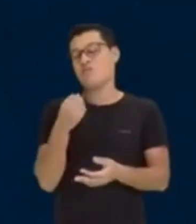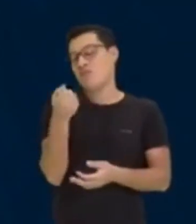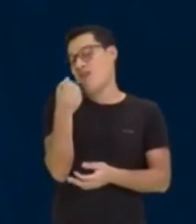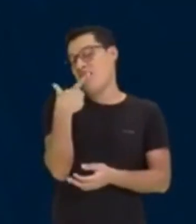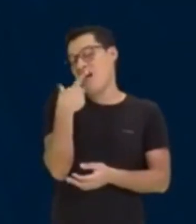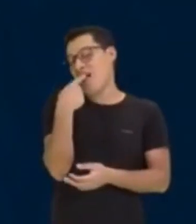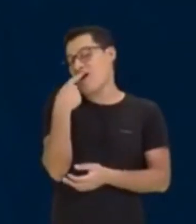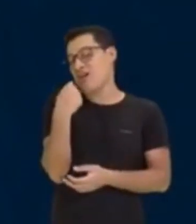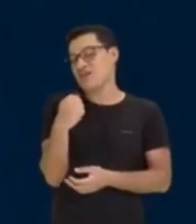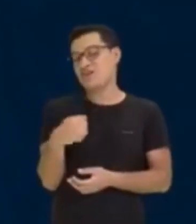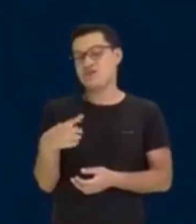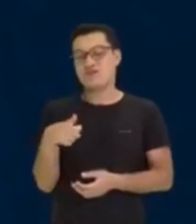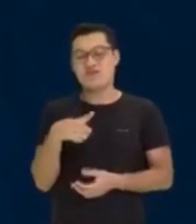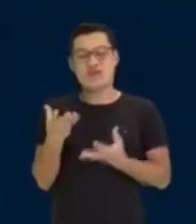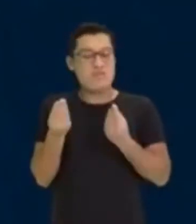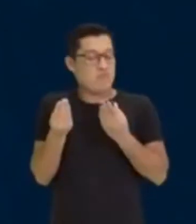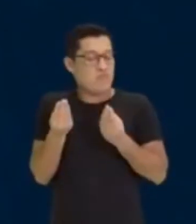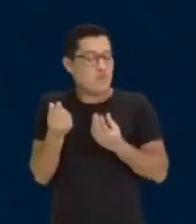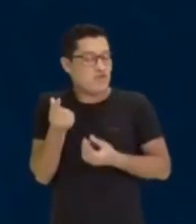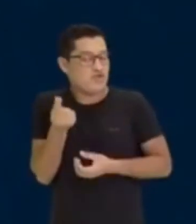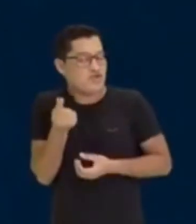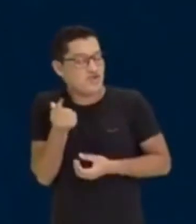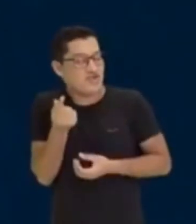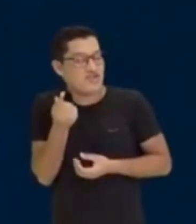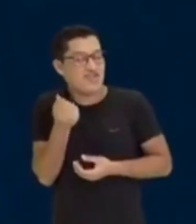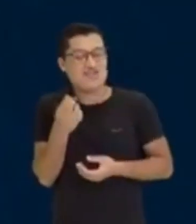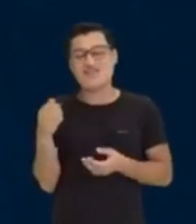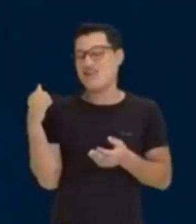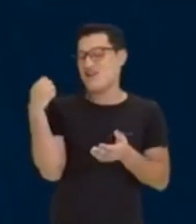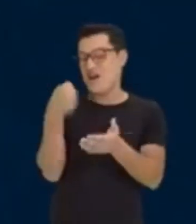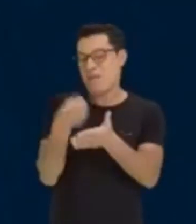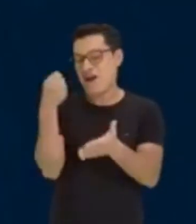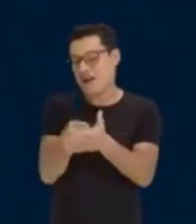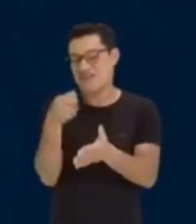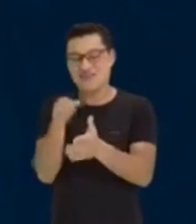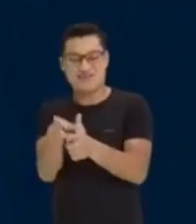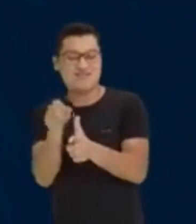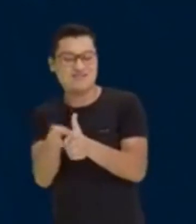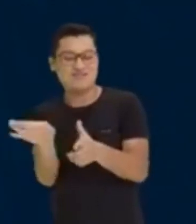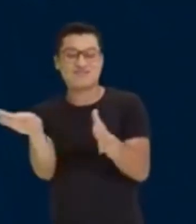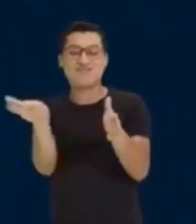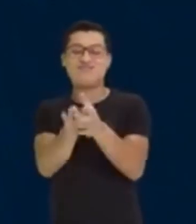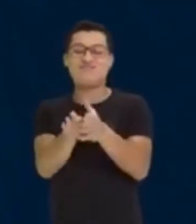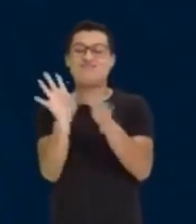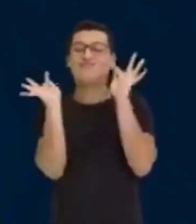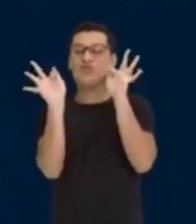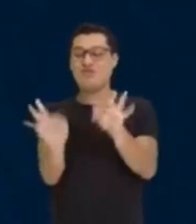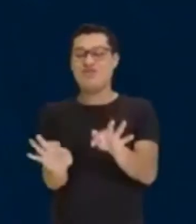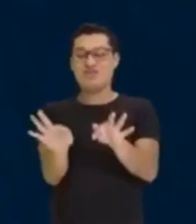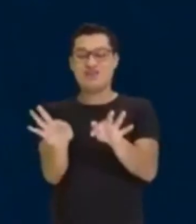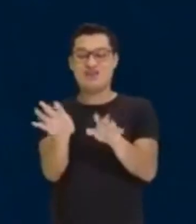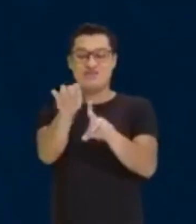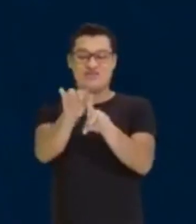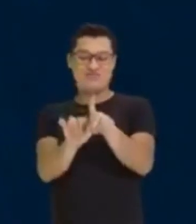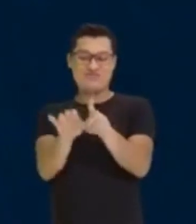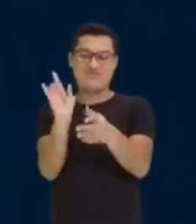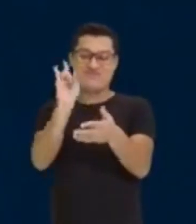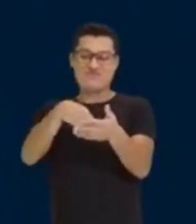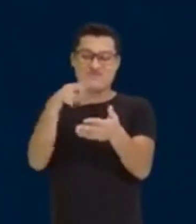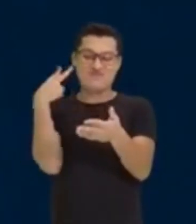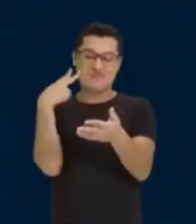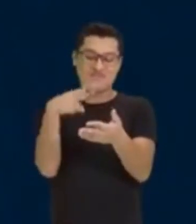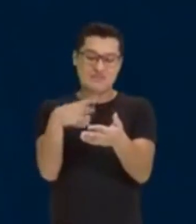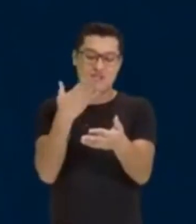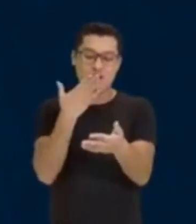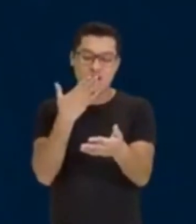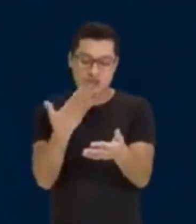cartão de crédito. Vou sair gastando. Vou sair gastando. Legal. O problema é quando chega a conta. Quando chega a conta, meu Deus